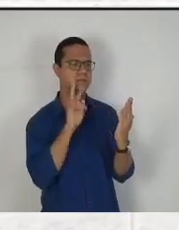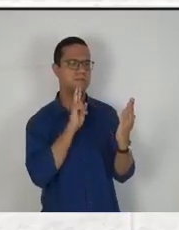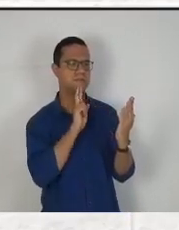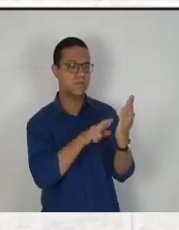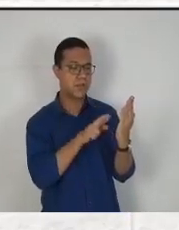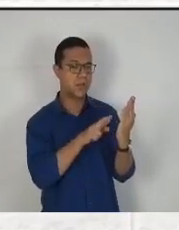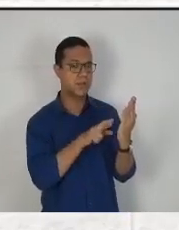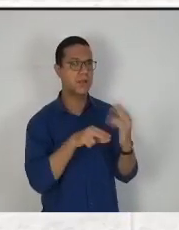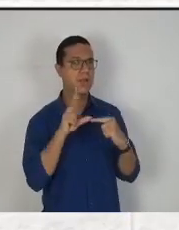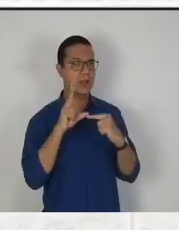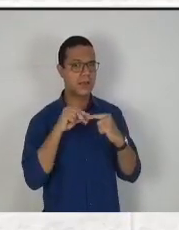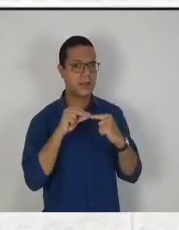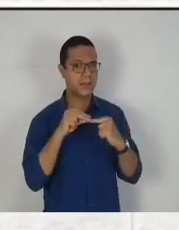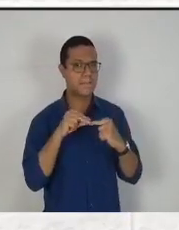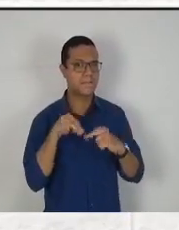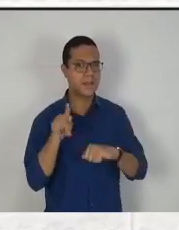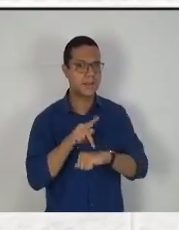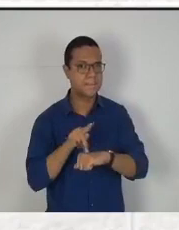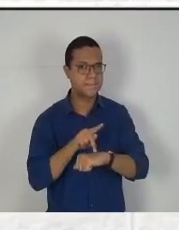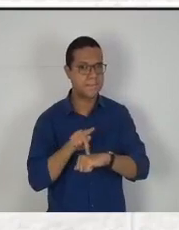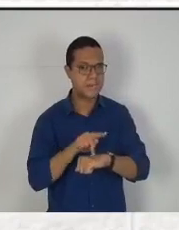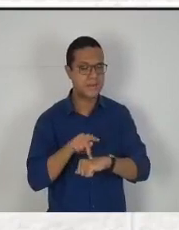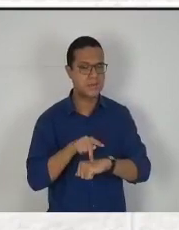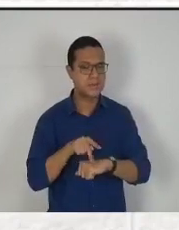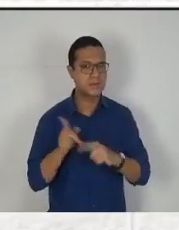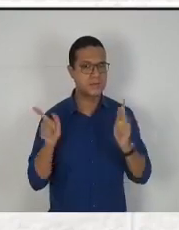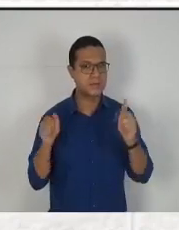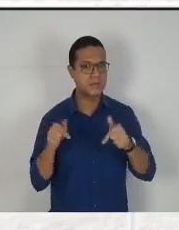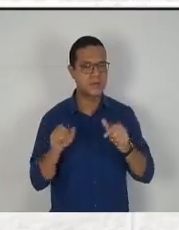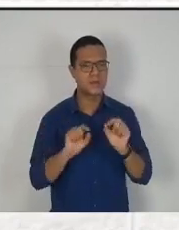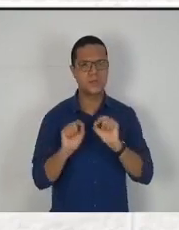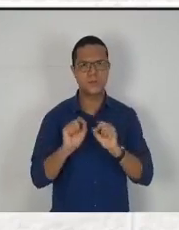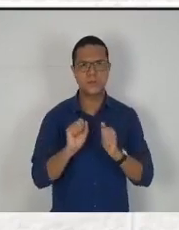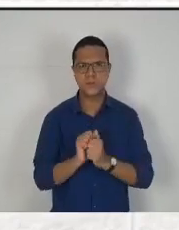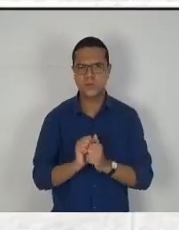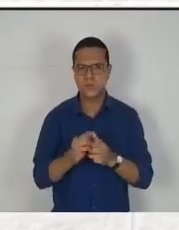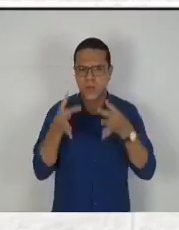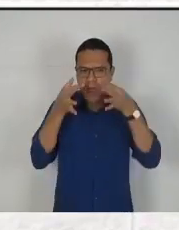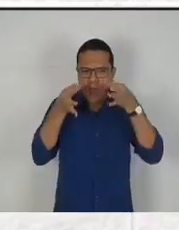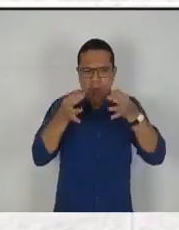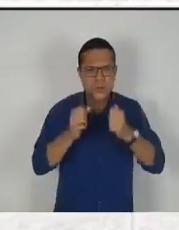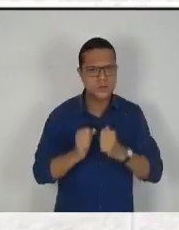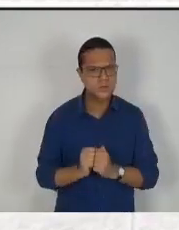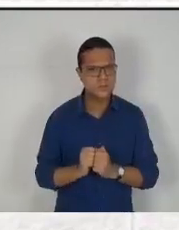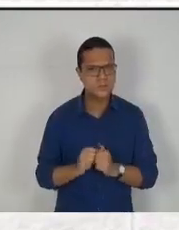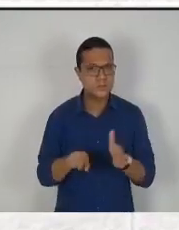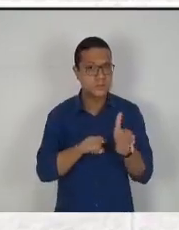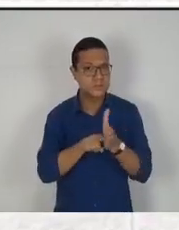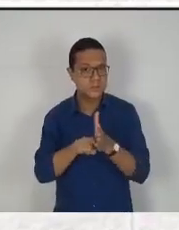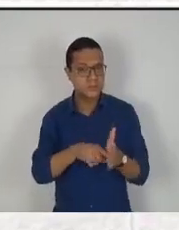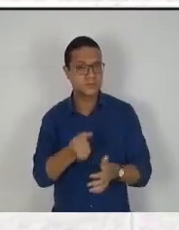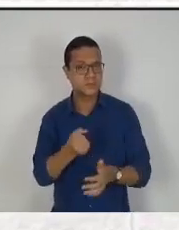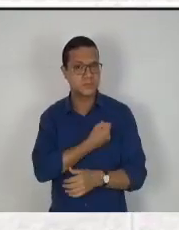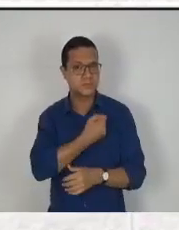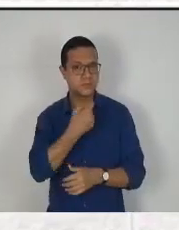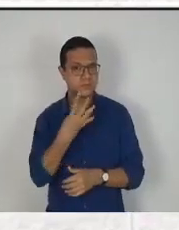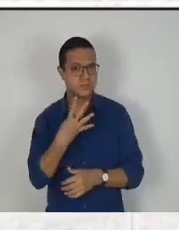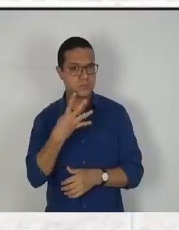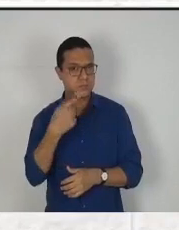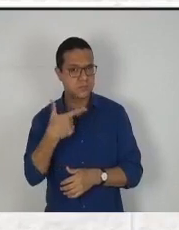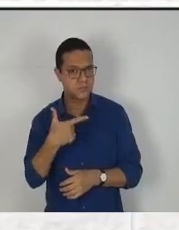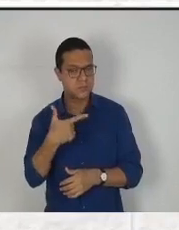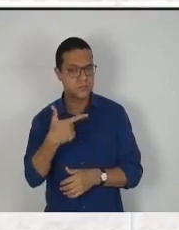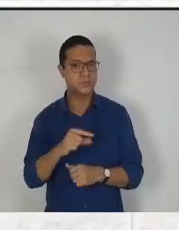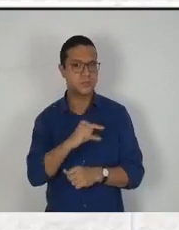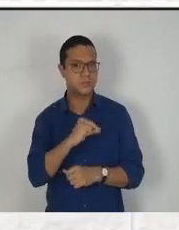deverá utilizar a caneta de tinta preta. Então, o é que você deverá se atentar? Nós temos aqui a questão 42.